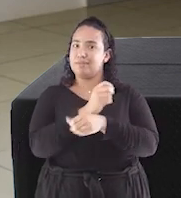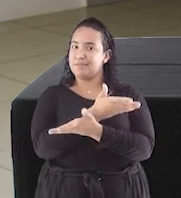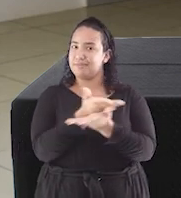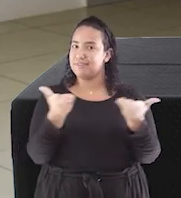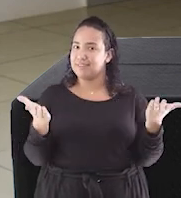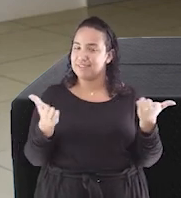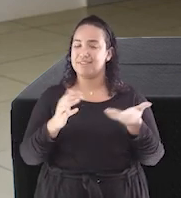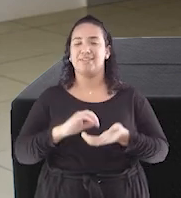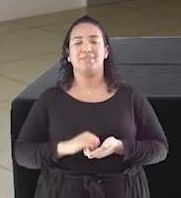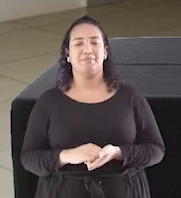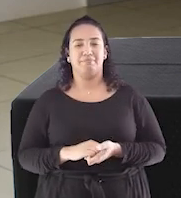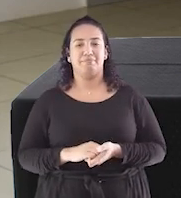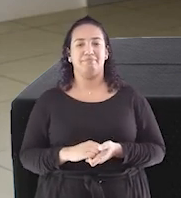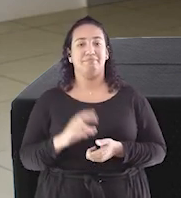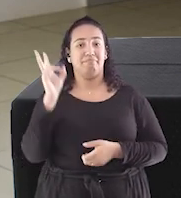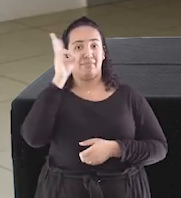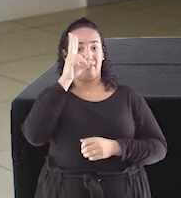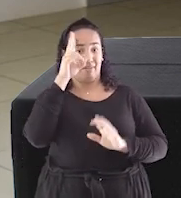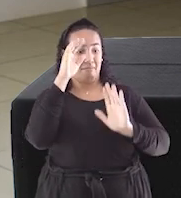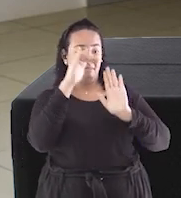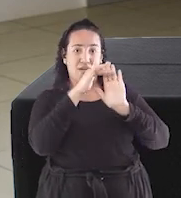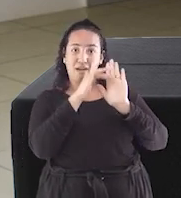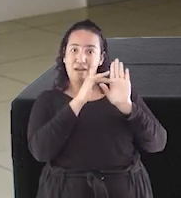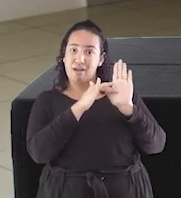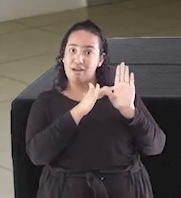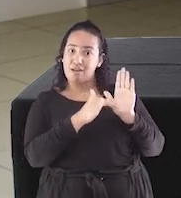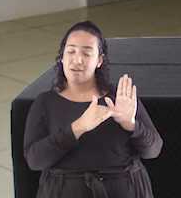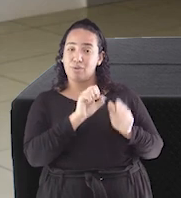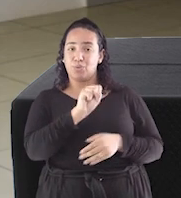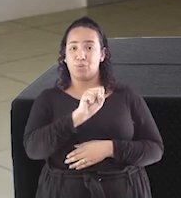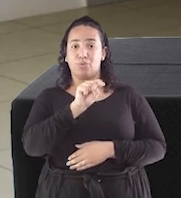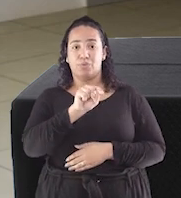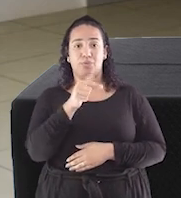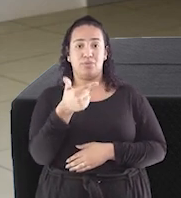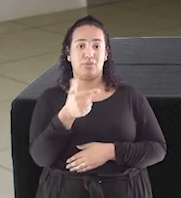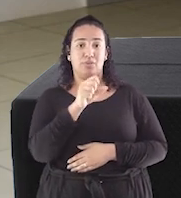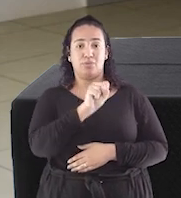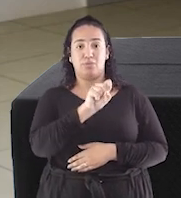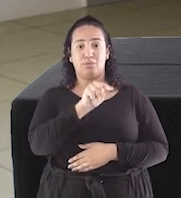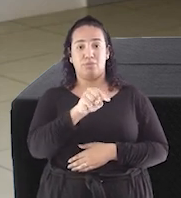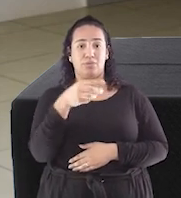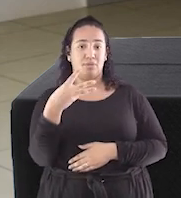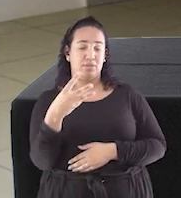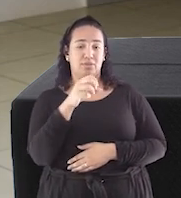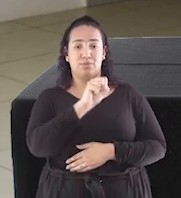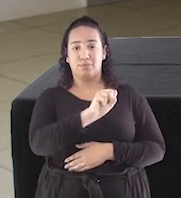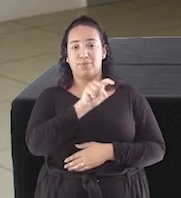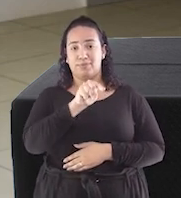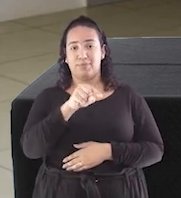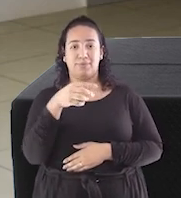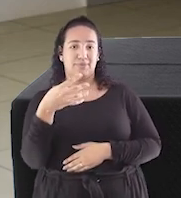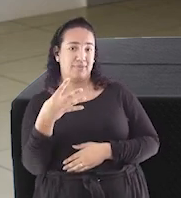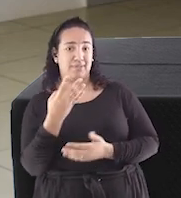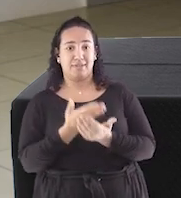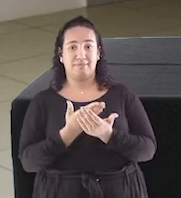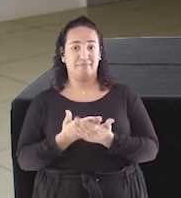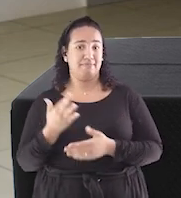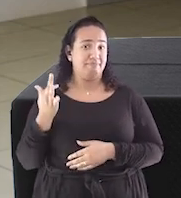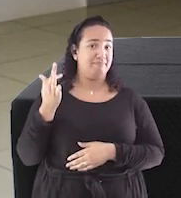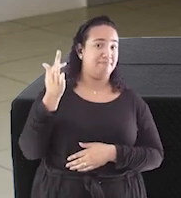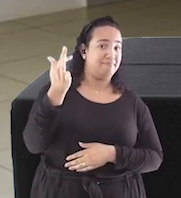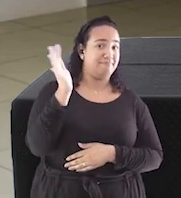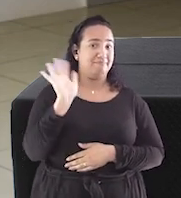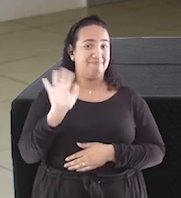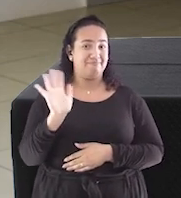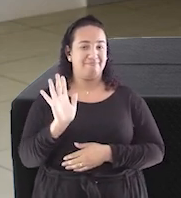Estamos te aguardando, tá? Não deixem de acompanhar a programação do dever em casa na TV, nos canais 8.2, 8.3, 8.4 e até